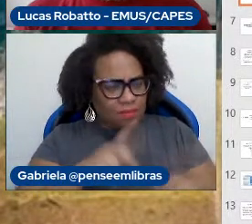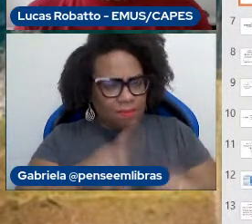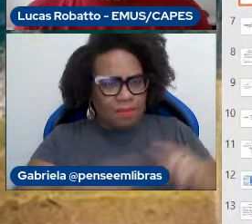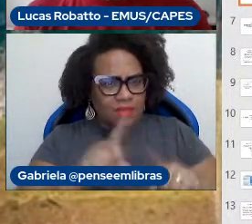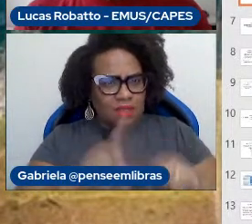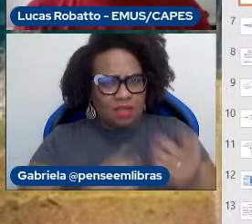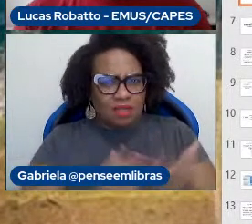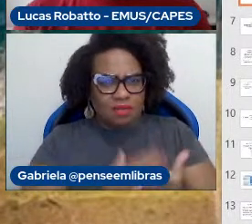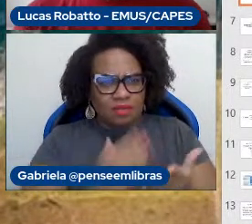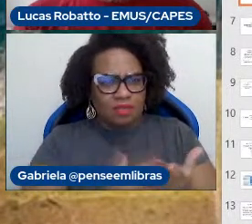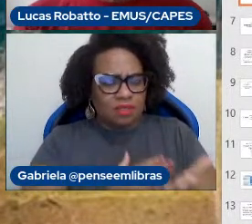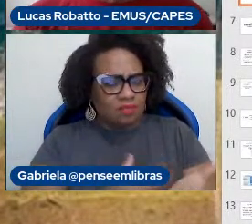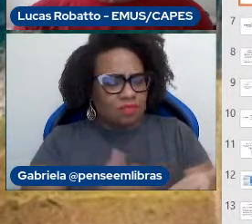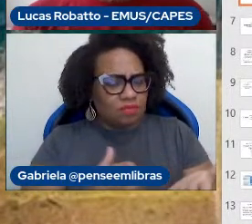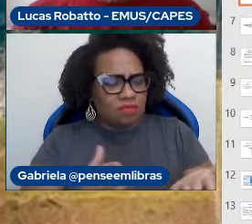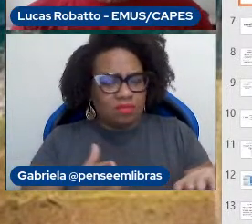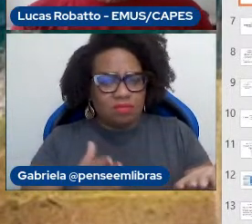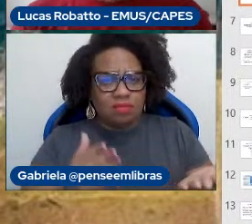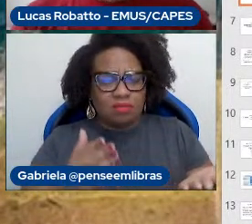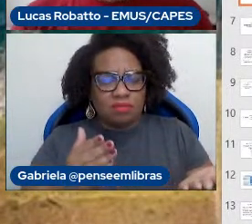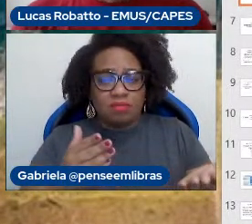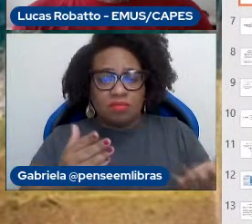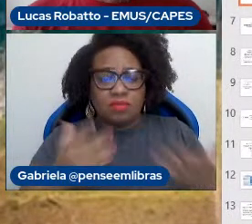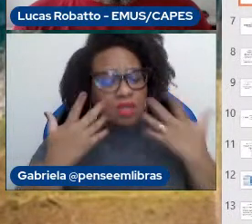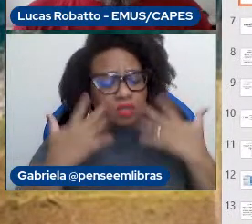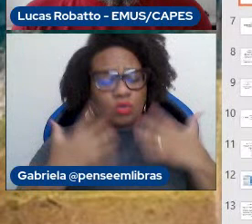dizendo assim, toque naturalmente.